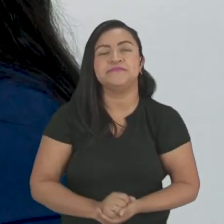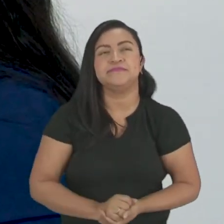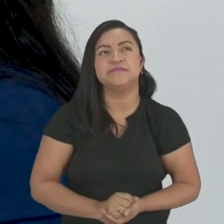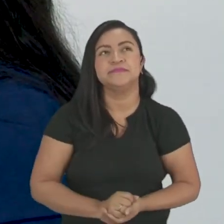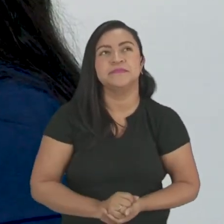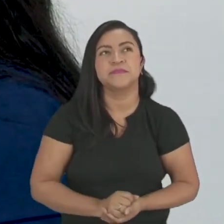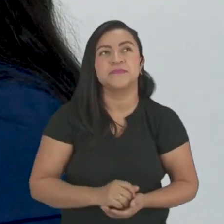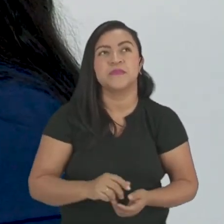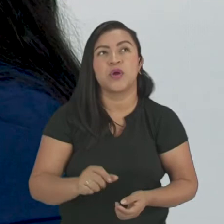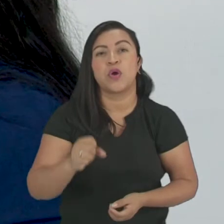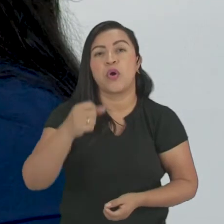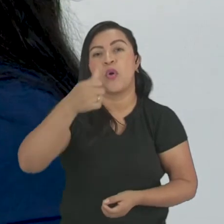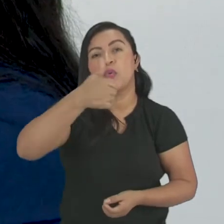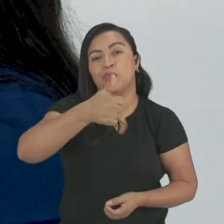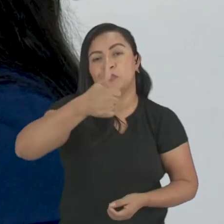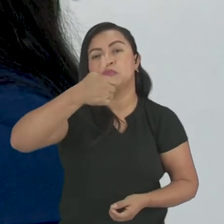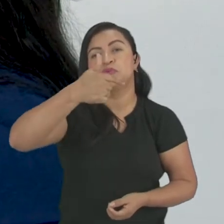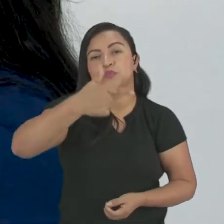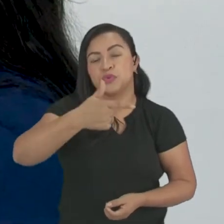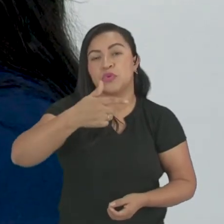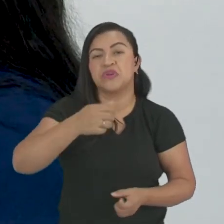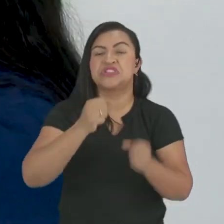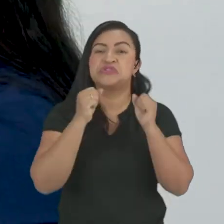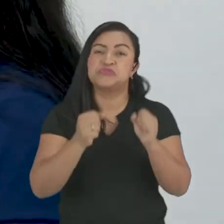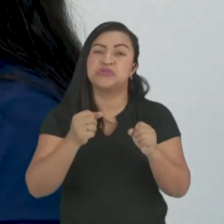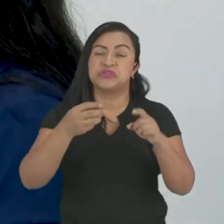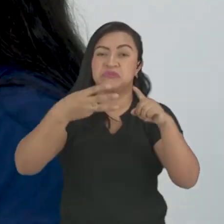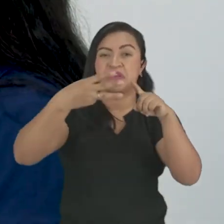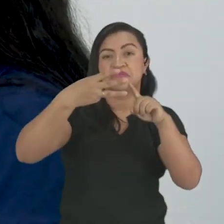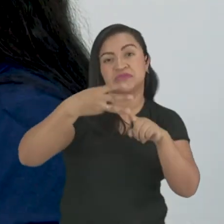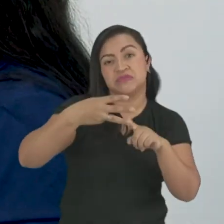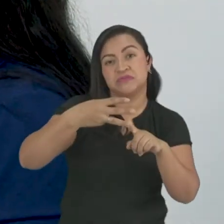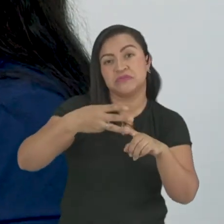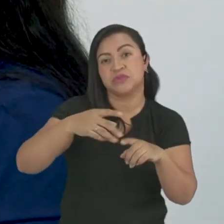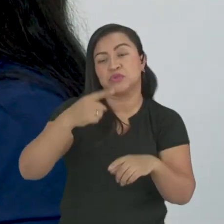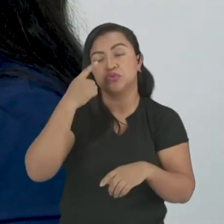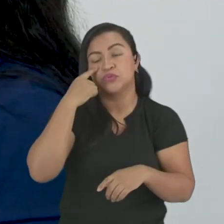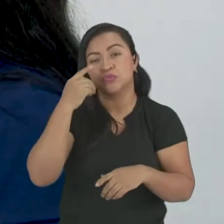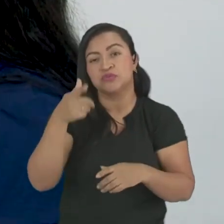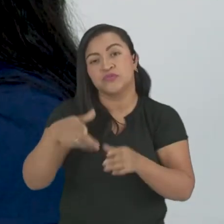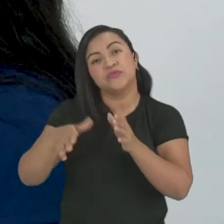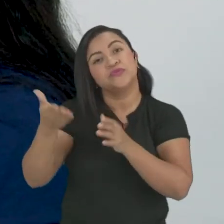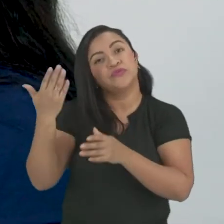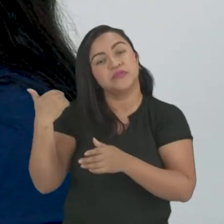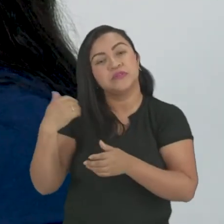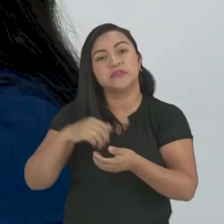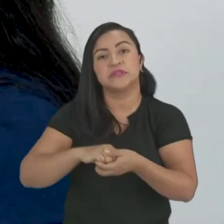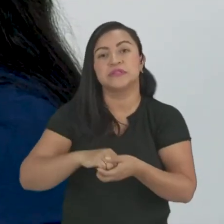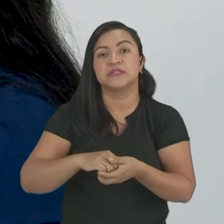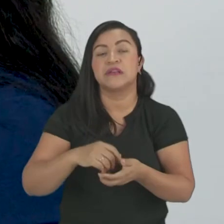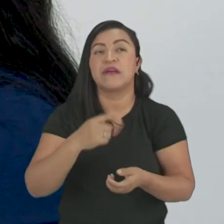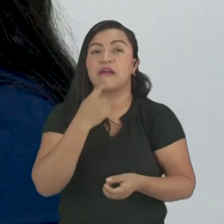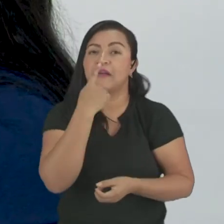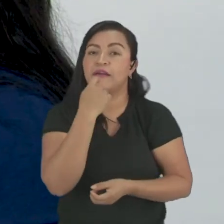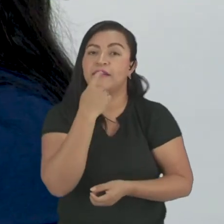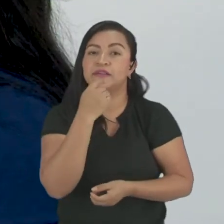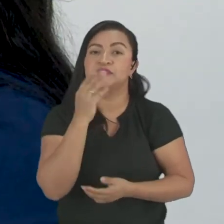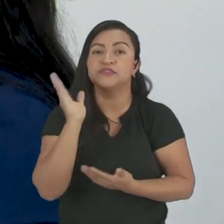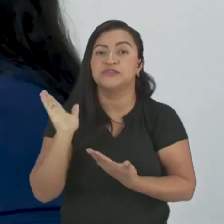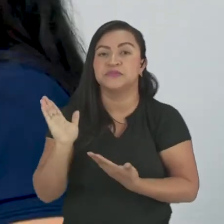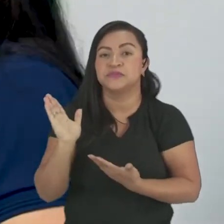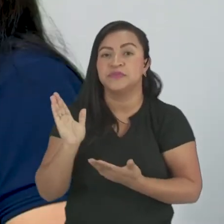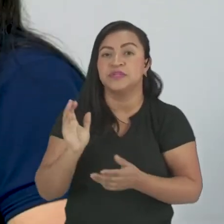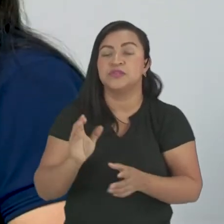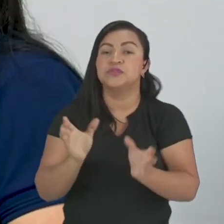esse aqui fica numerado. Um, dois, pode ter palavras com três, como essa que nós vimos, tá? Esse que tá em vermelho, são as classes